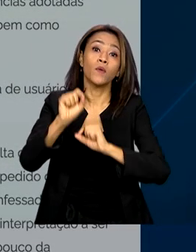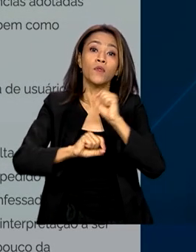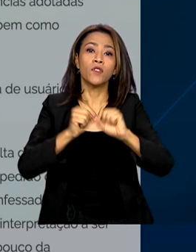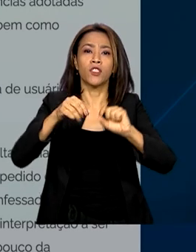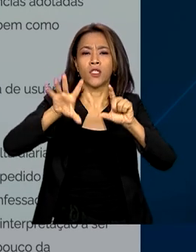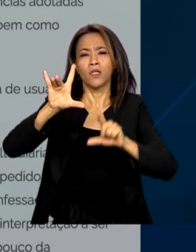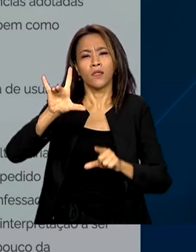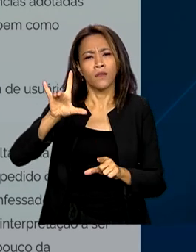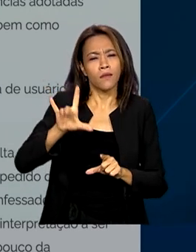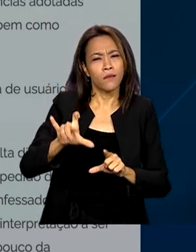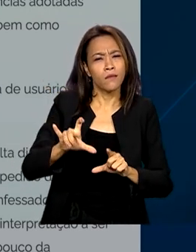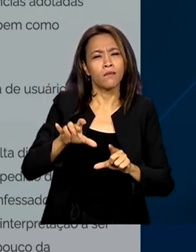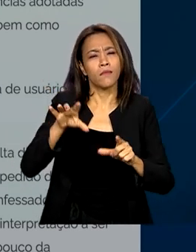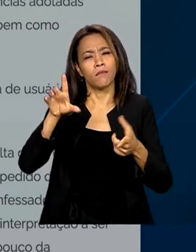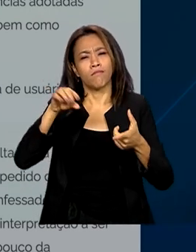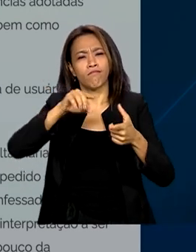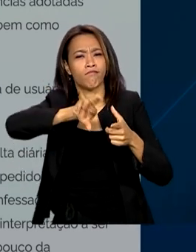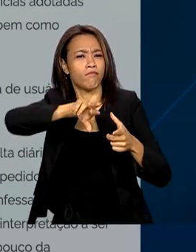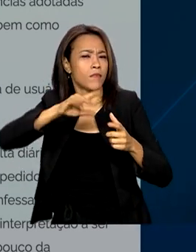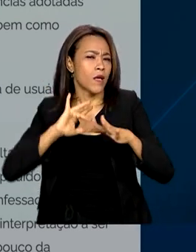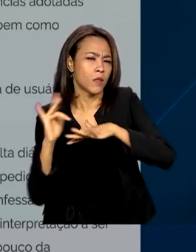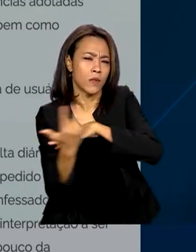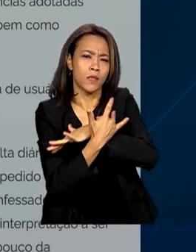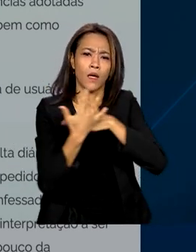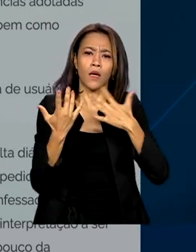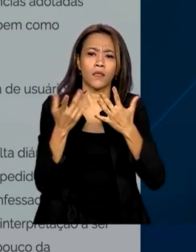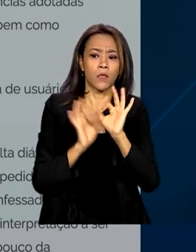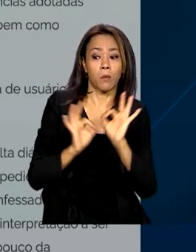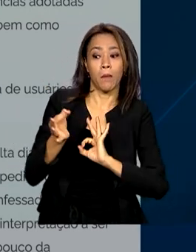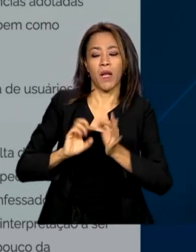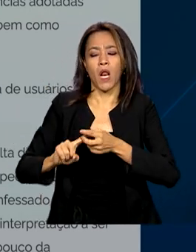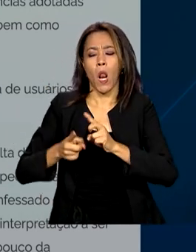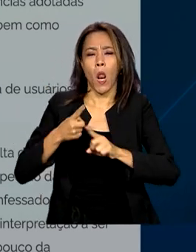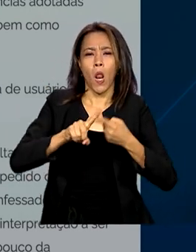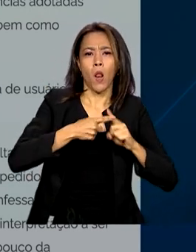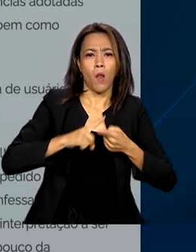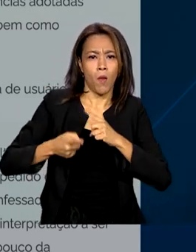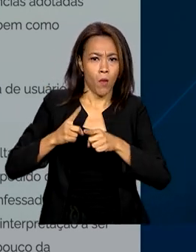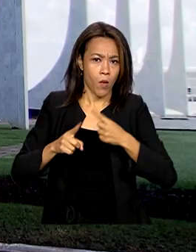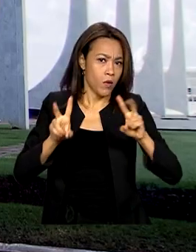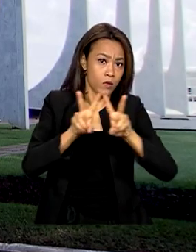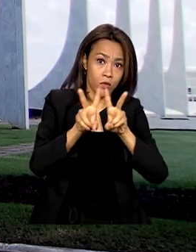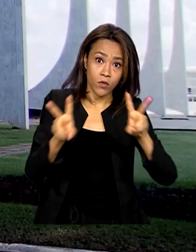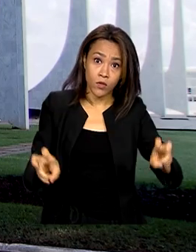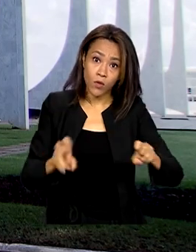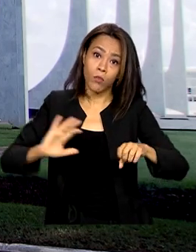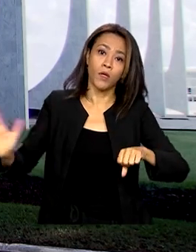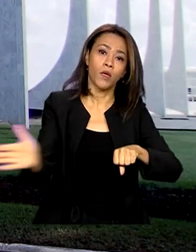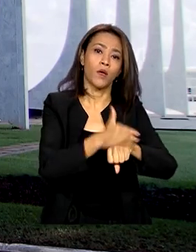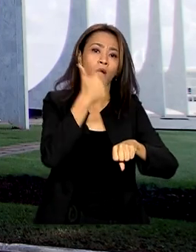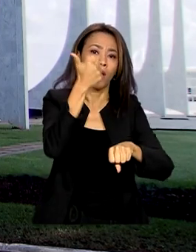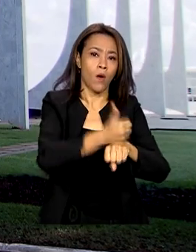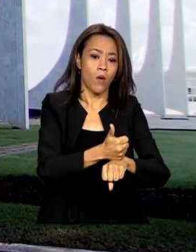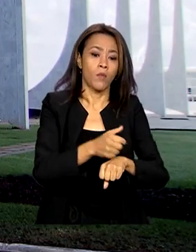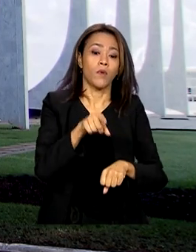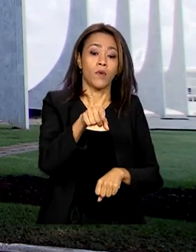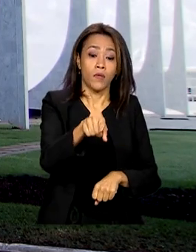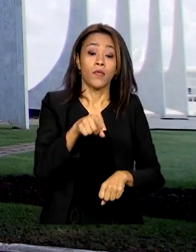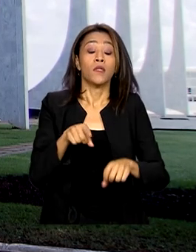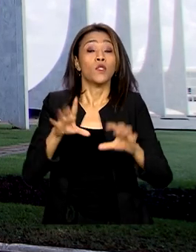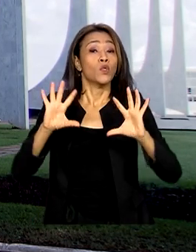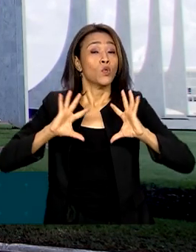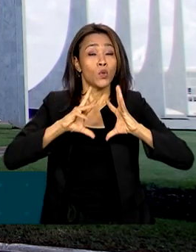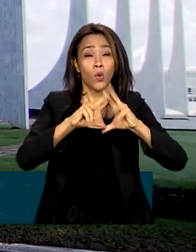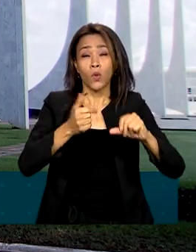perfis envolvidos na preparação e realização de atos golpistas. Os pedidos foram integralmente